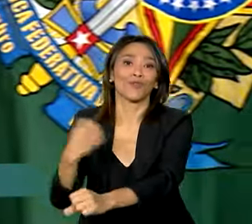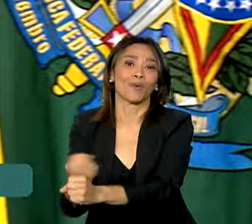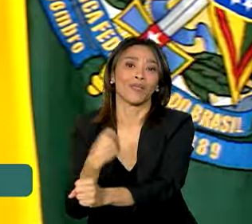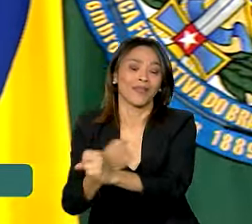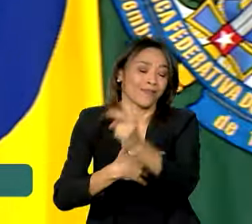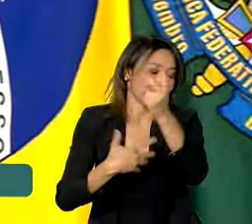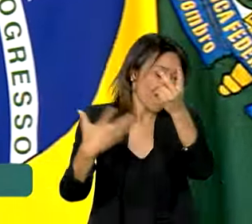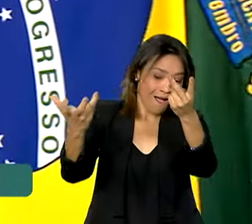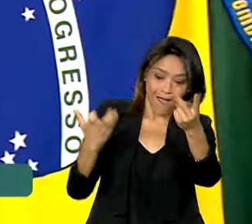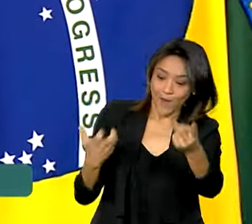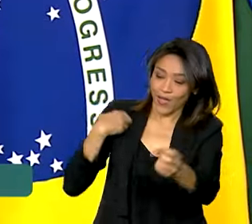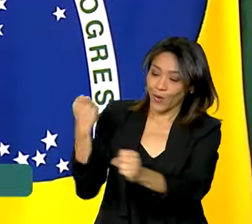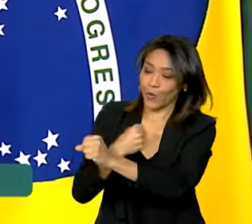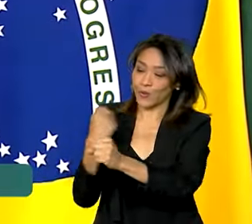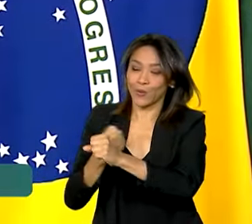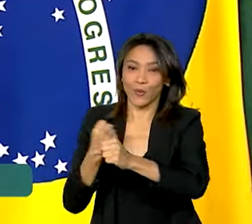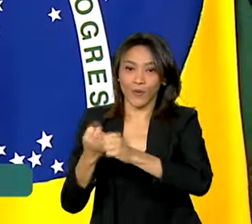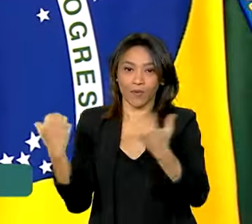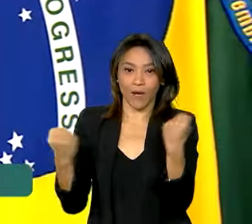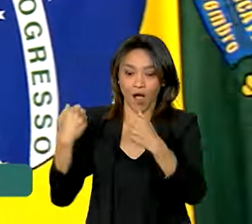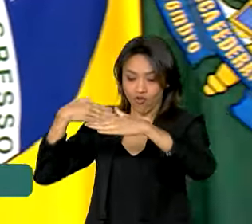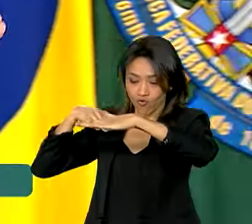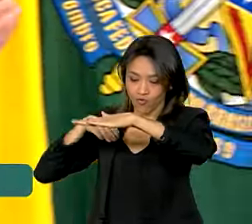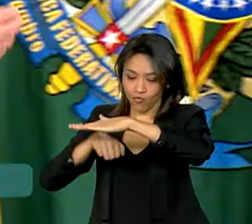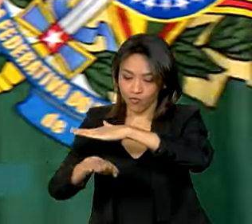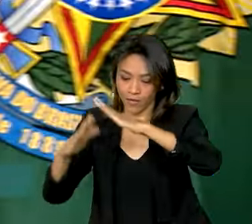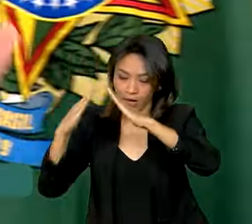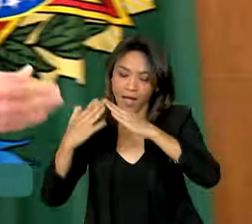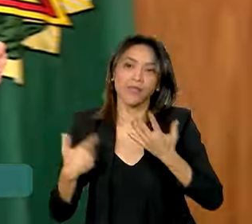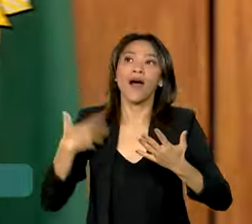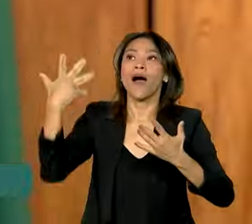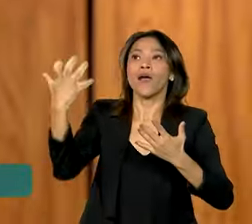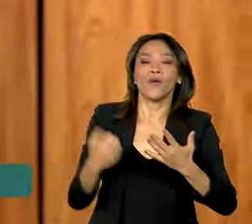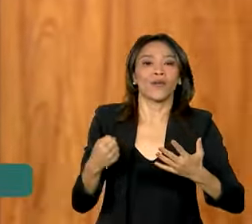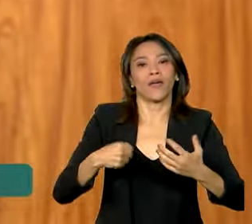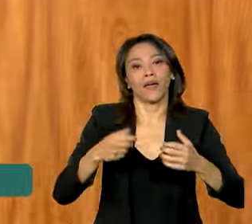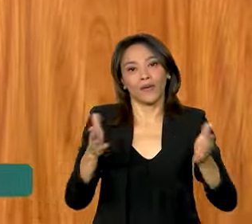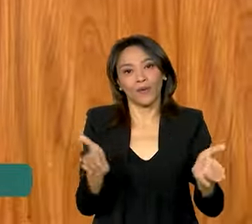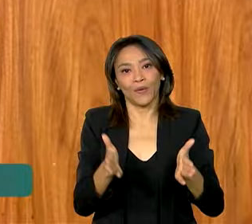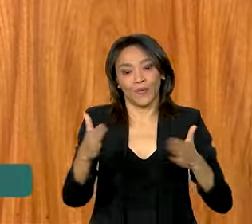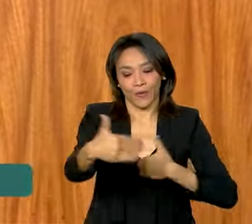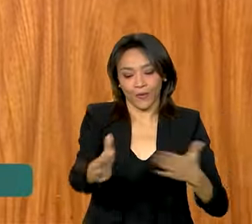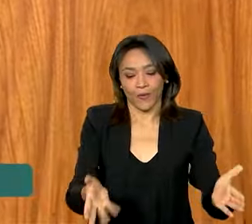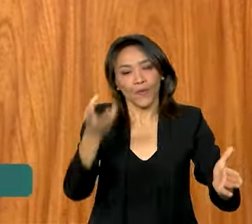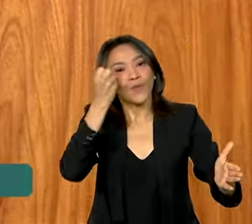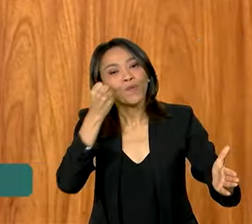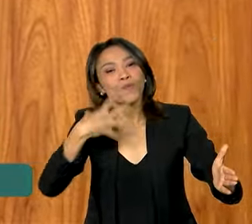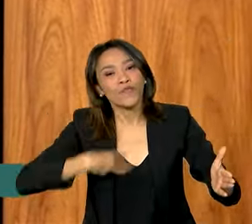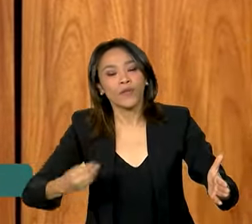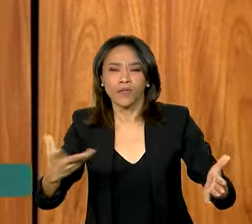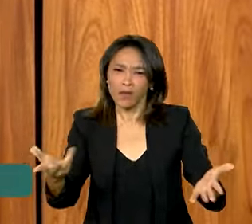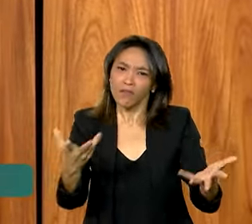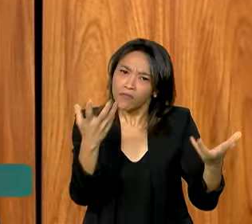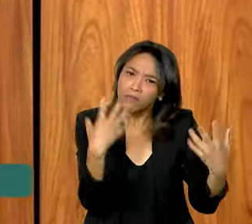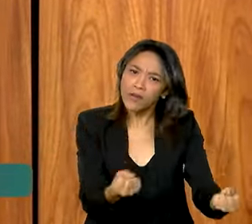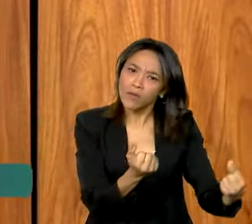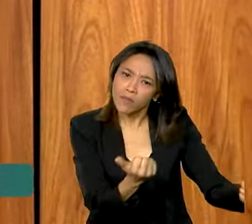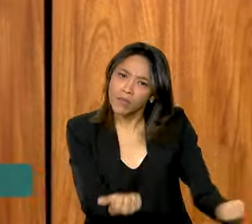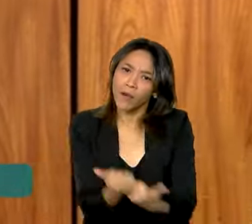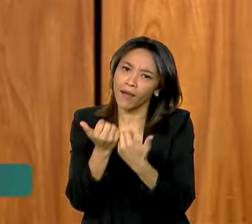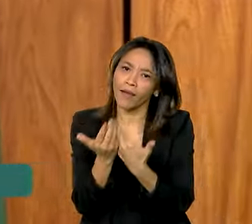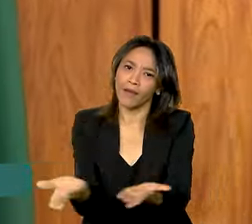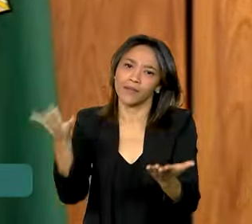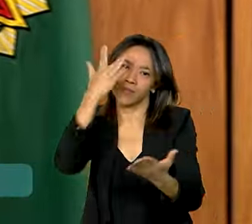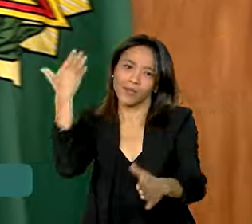cara que quer fazer uma garagem. Está cheio de pessoa que quer fazer mais um quartinho para o filho. Então, nós temos que criar condições dessas pessoas a ter